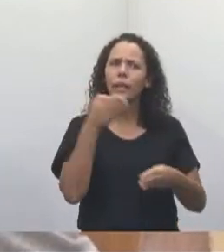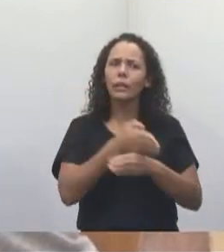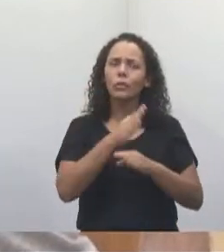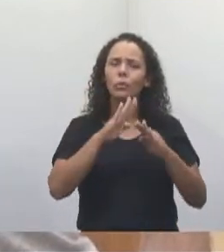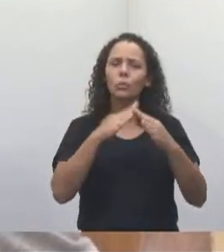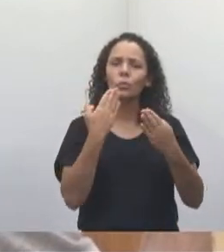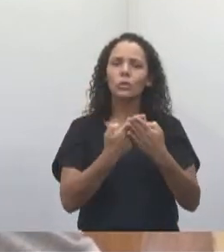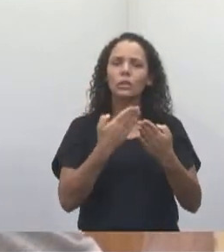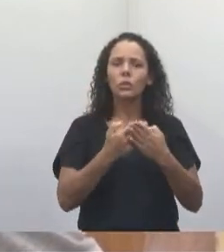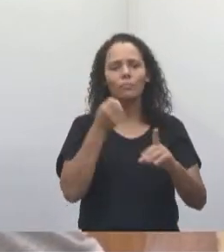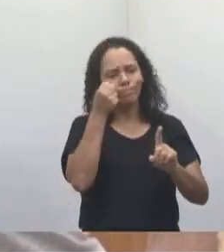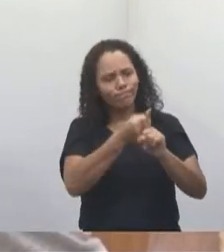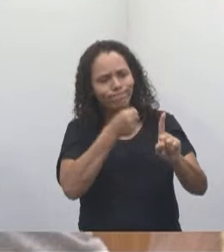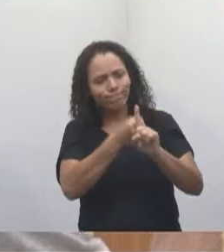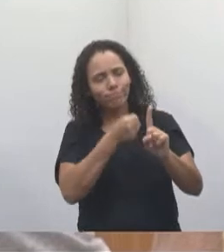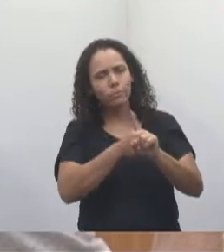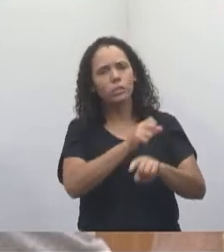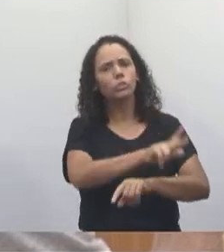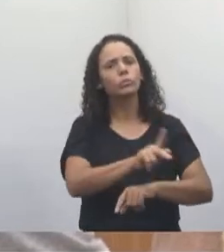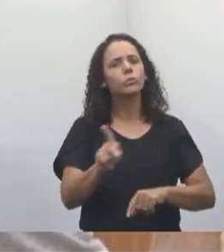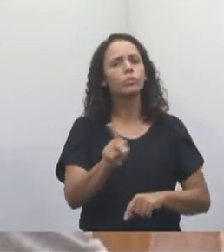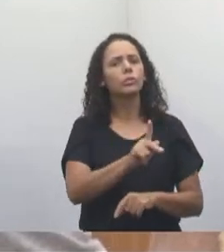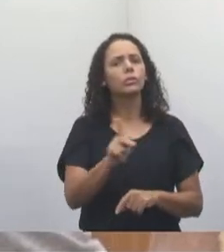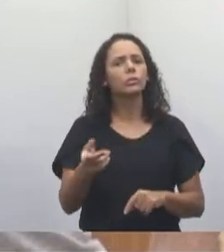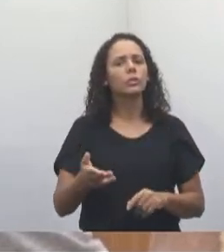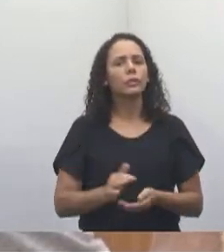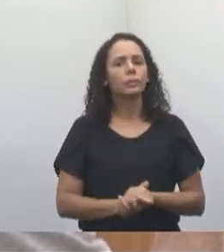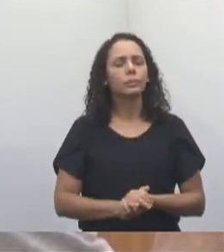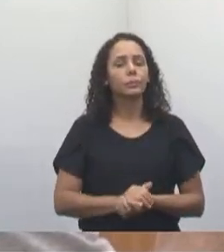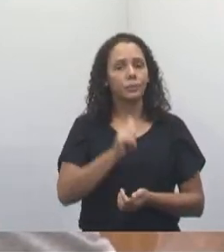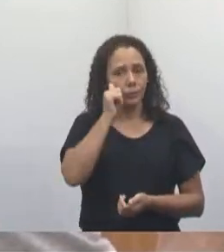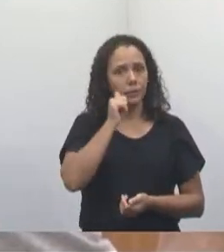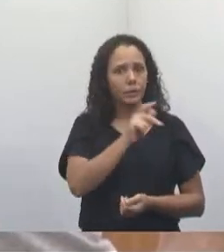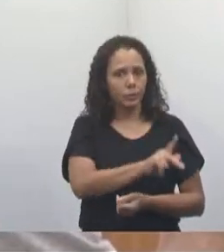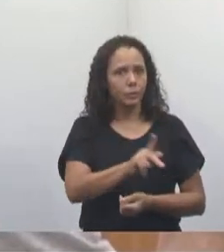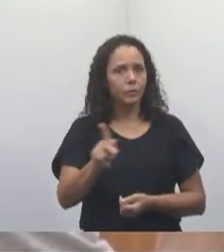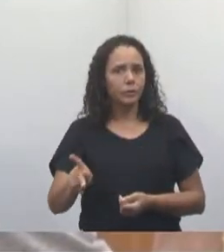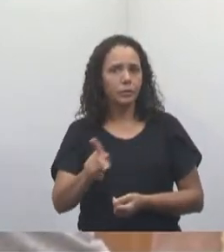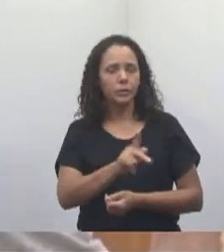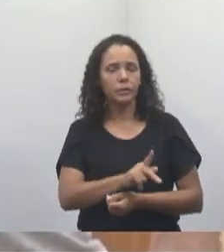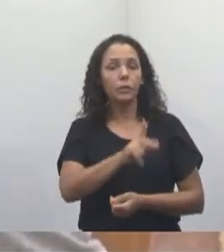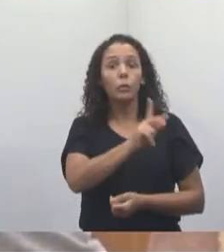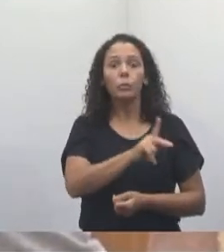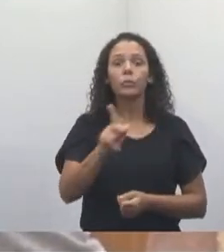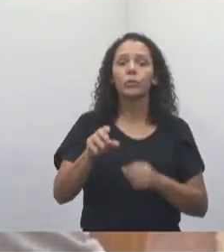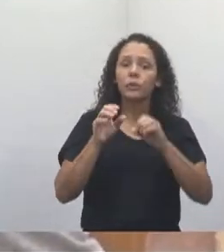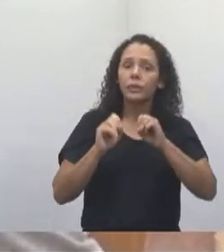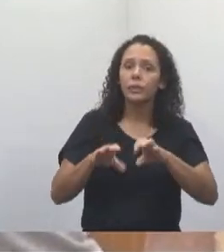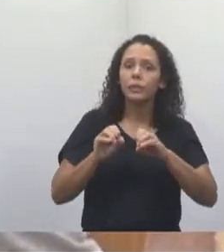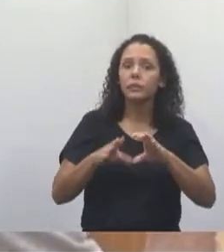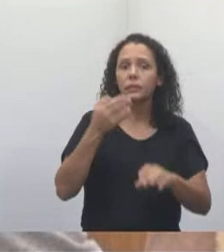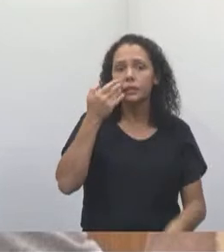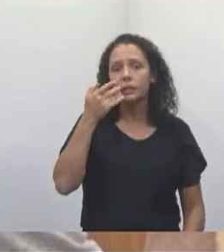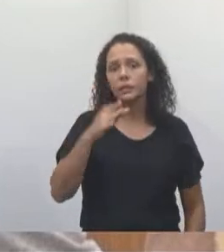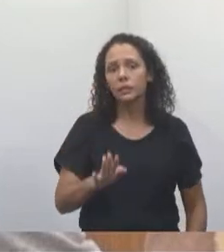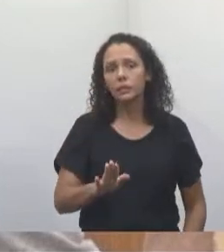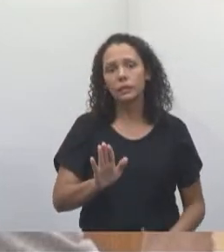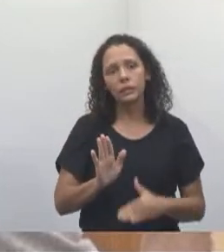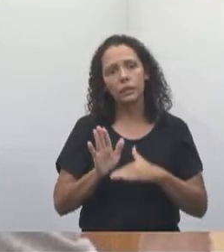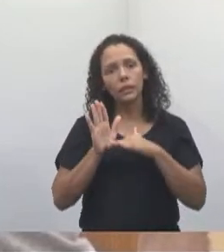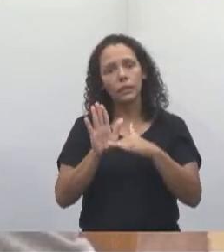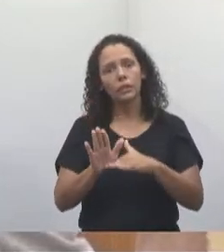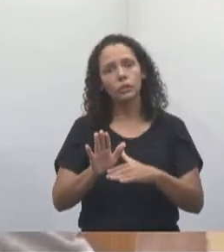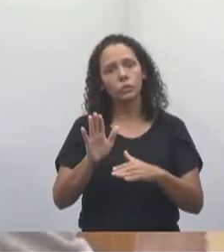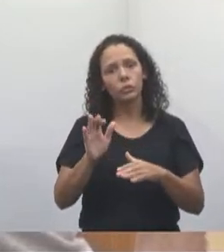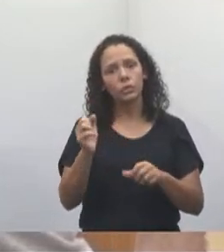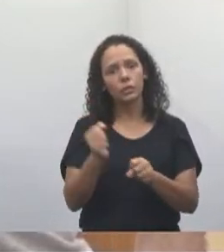foi lá agredir uma professora. Professor é aquele que educa as crianças, aquele que ajuda a construir